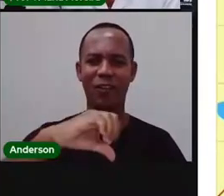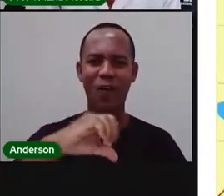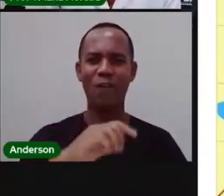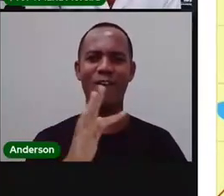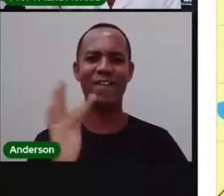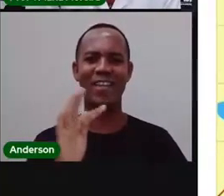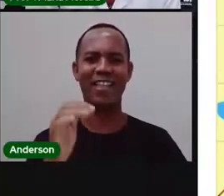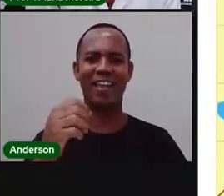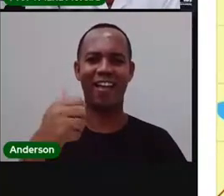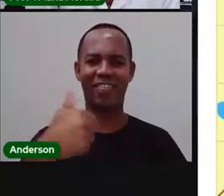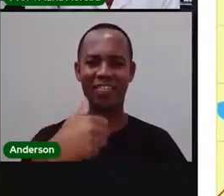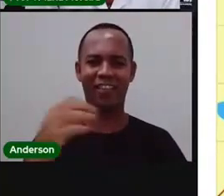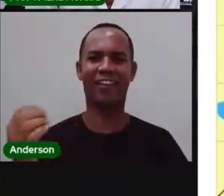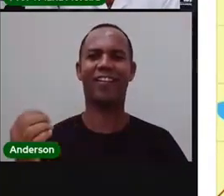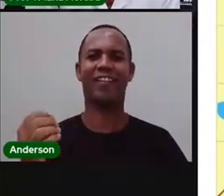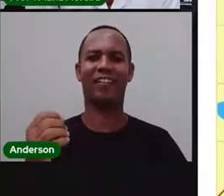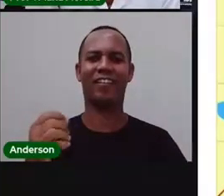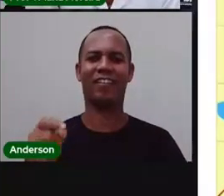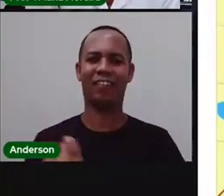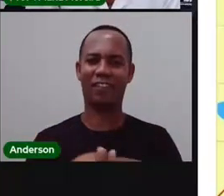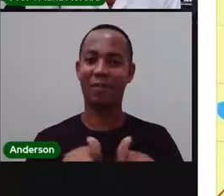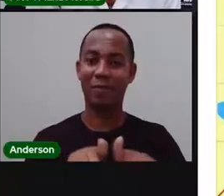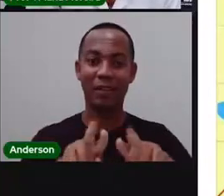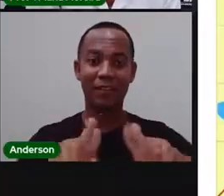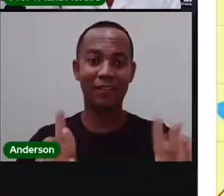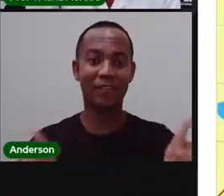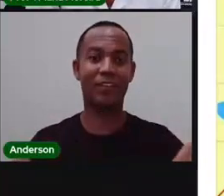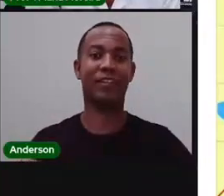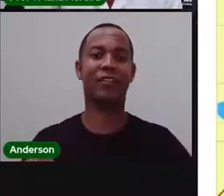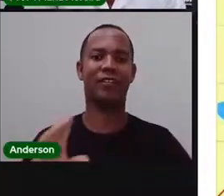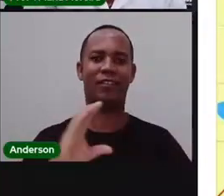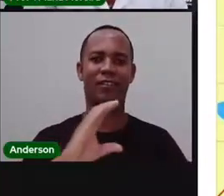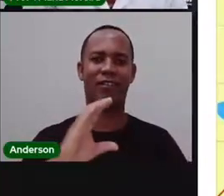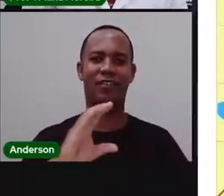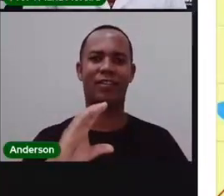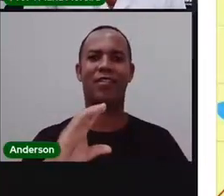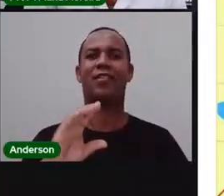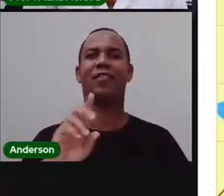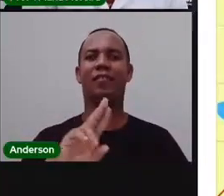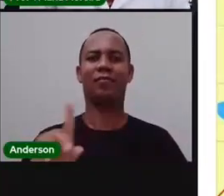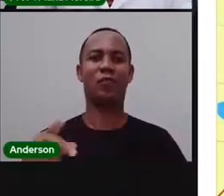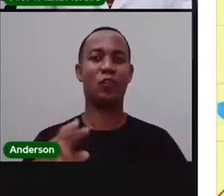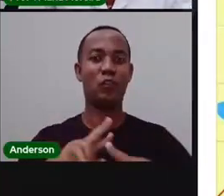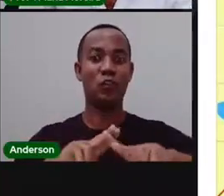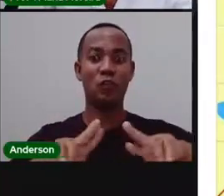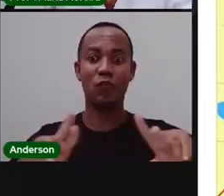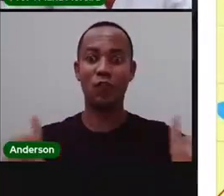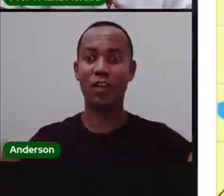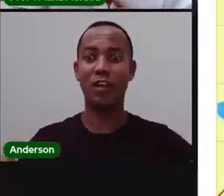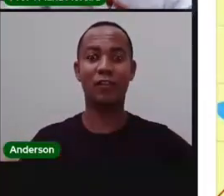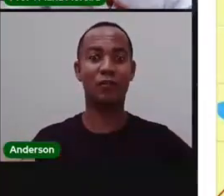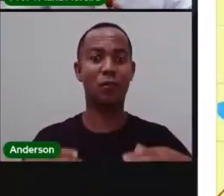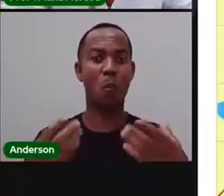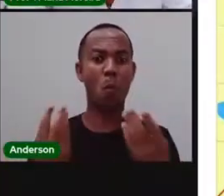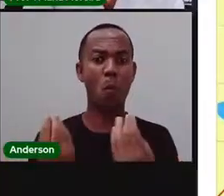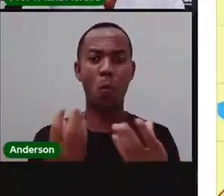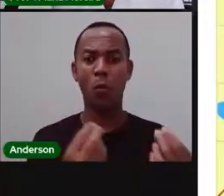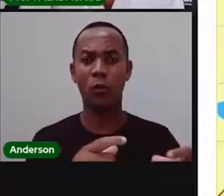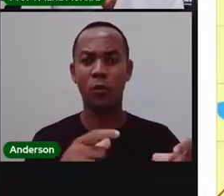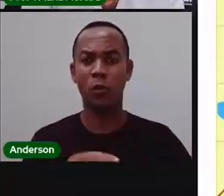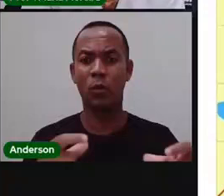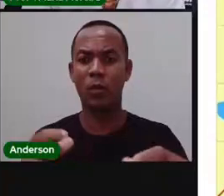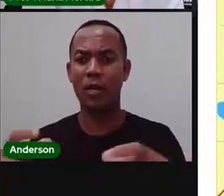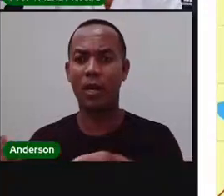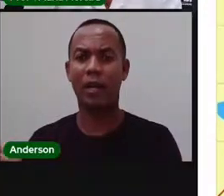10, Gabriela, Jardim Acácia, Jardim Cruzeiro, Lagoa Grande, Limoeiro, Mochila, Nova Esperança, Chega Pra Cansa,